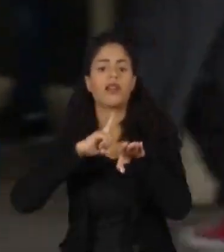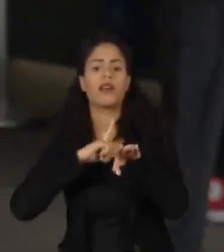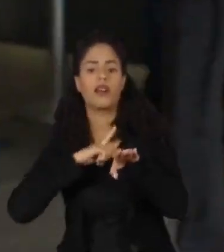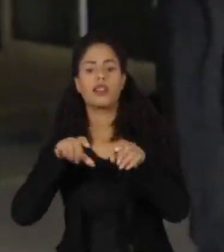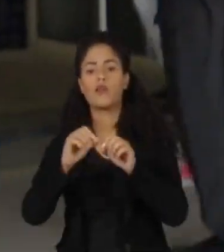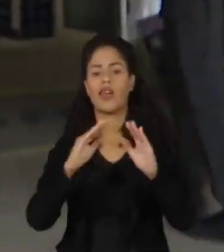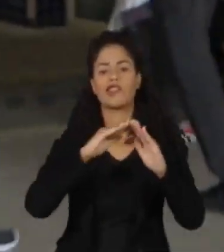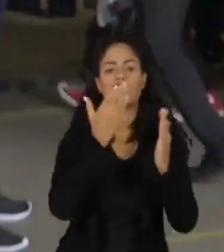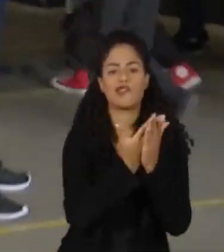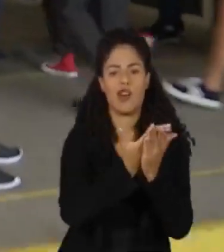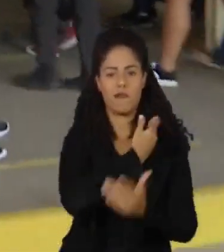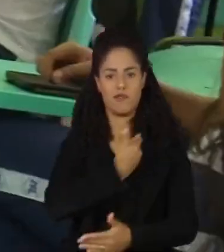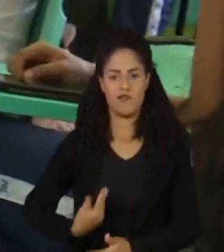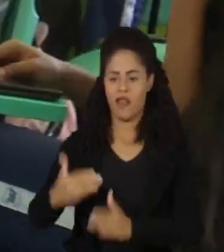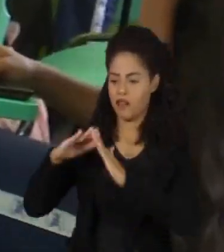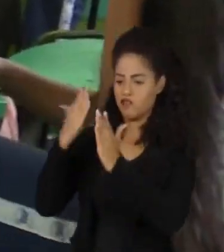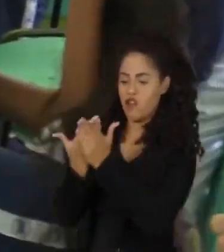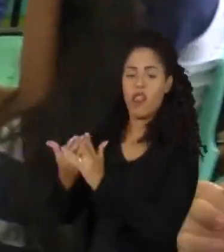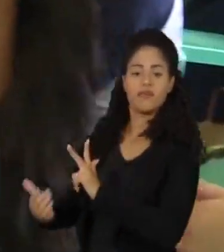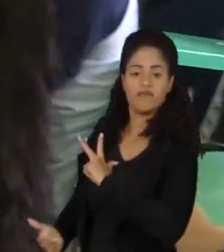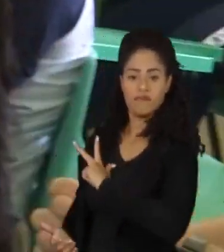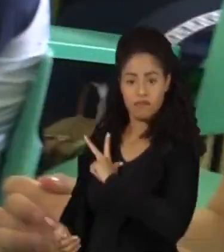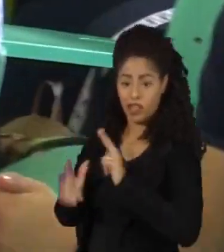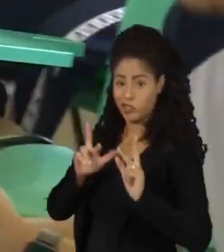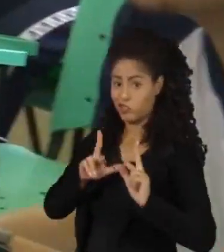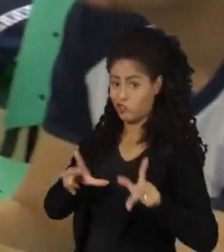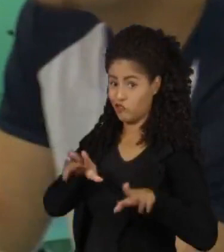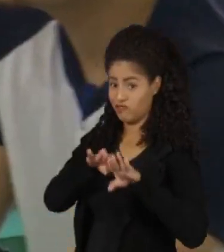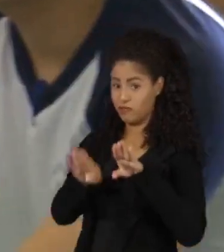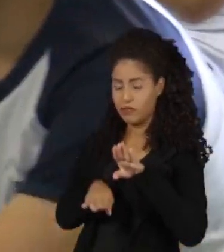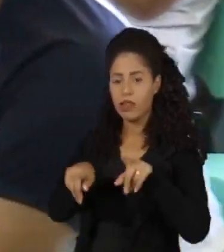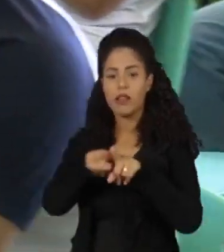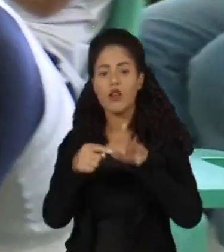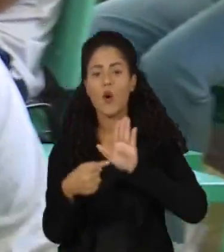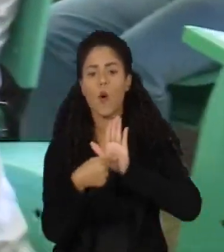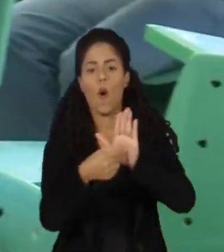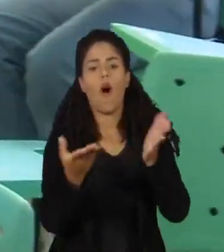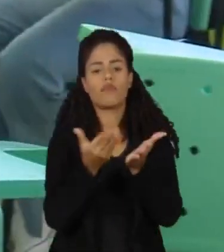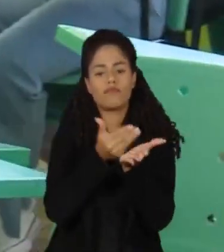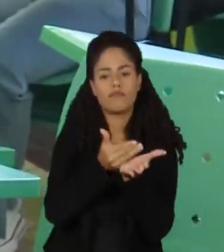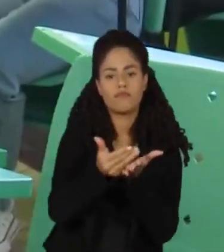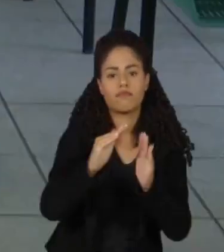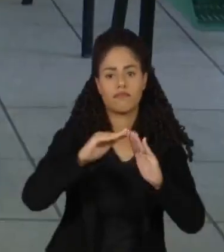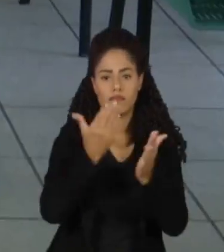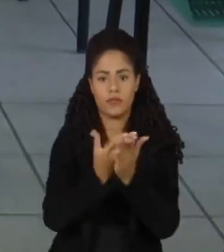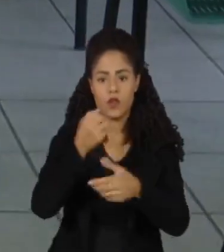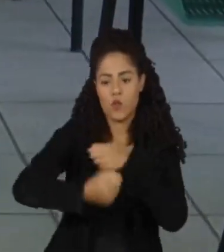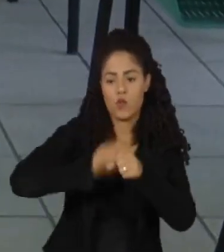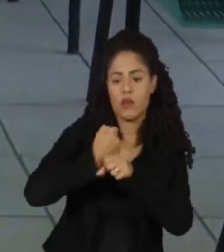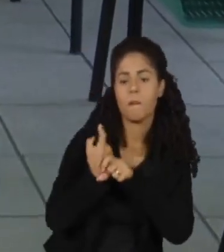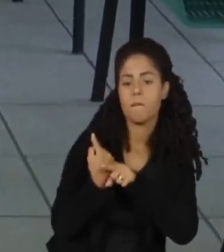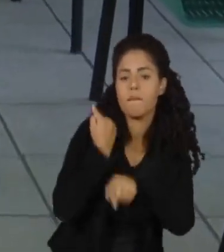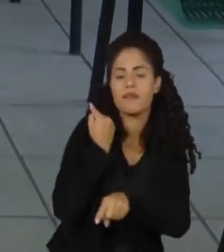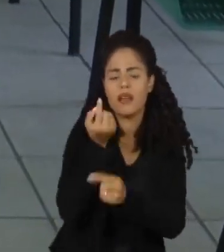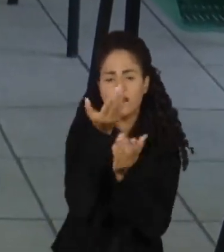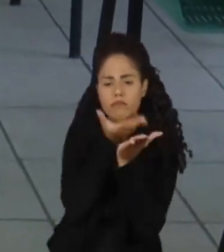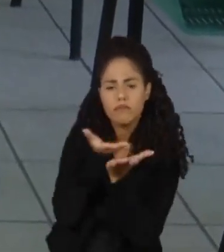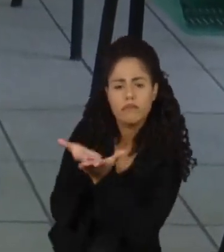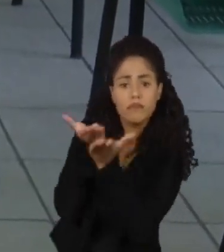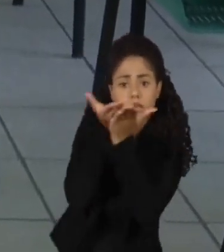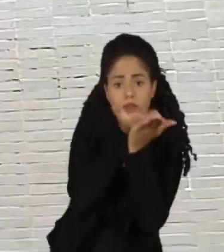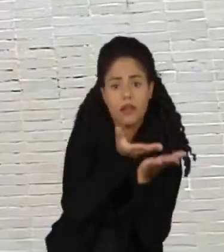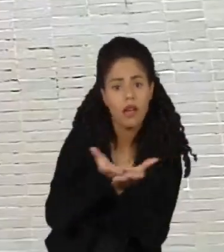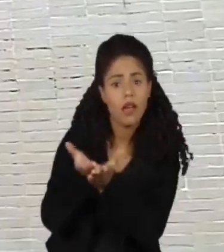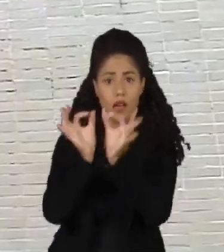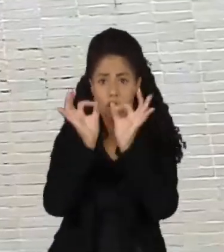escolas públicas e privadas. A implementação do novo currículo começou nas escolas no ano passado. As aulas com itinerários